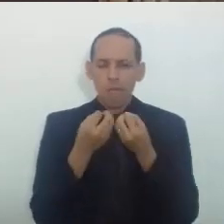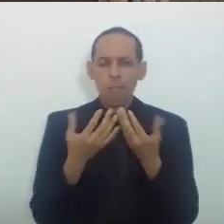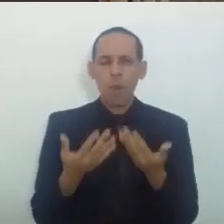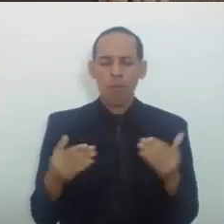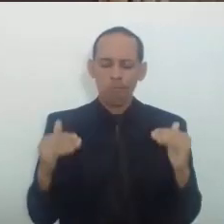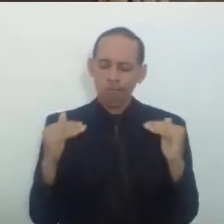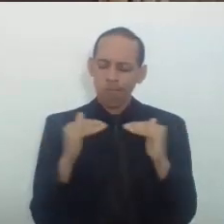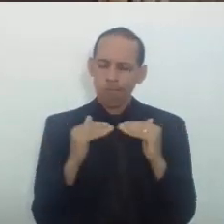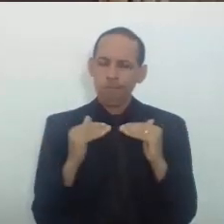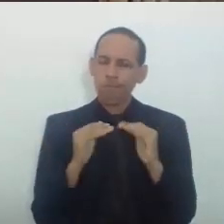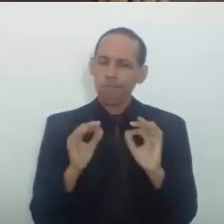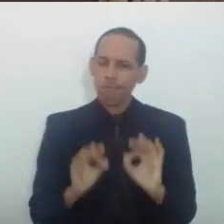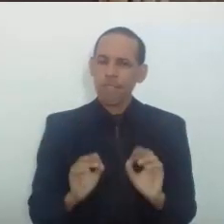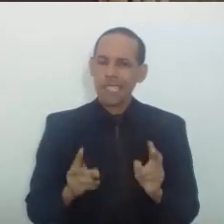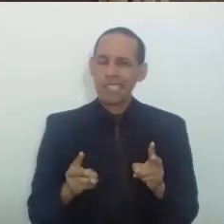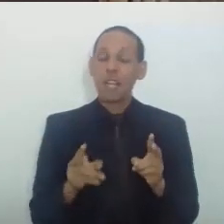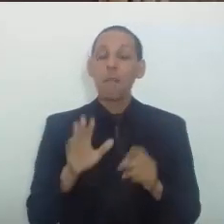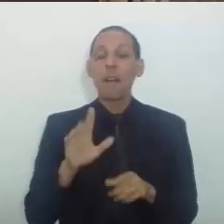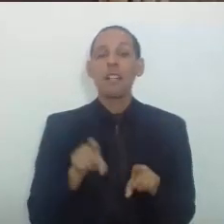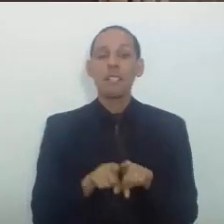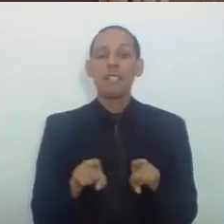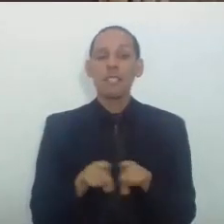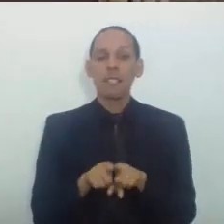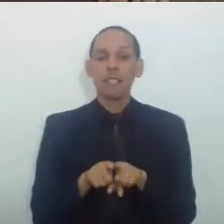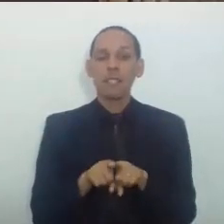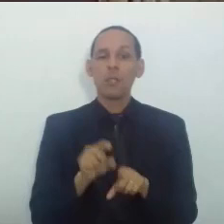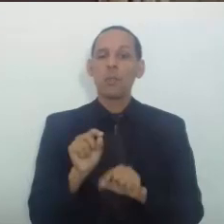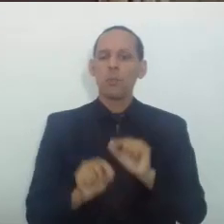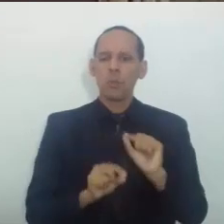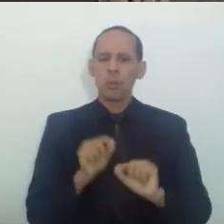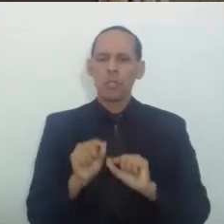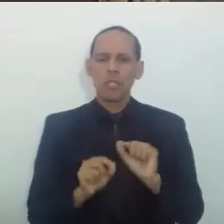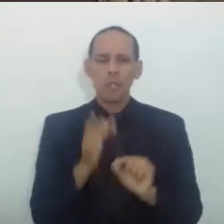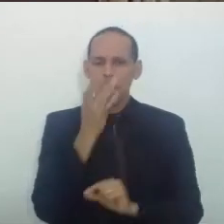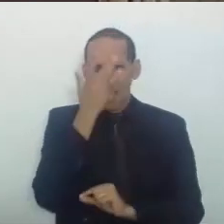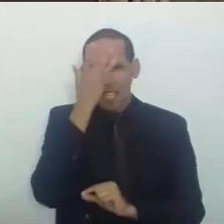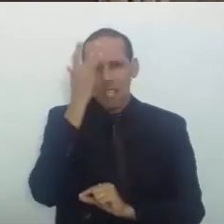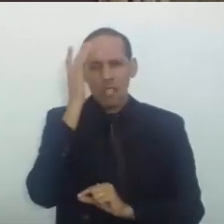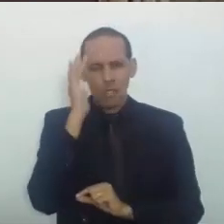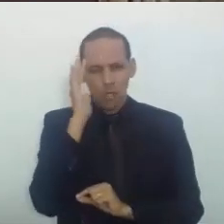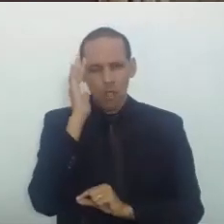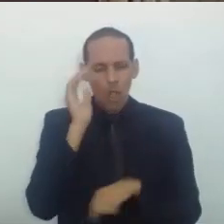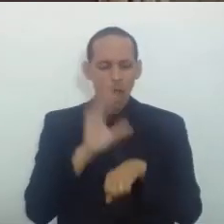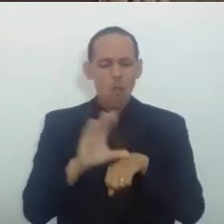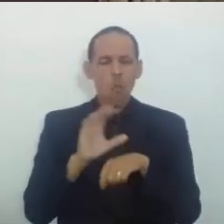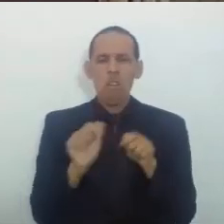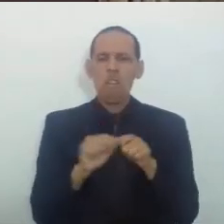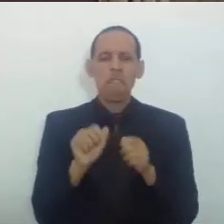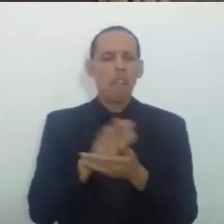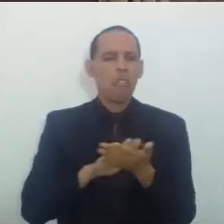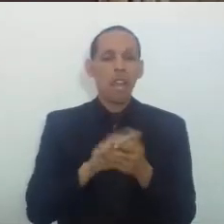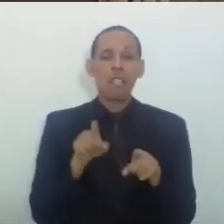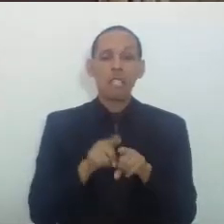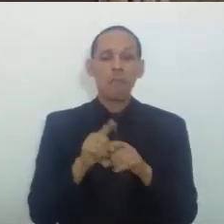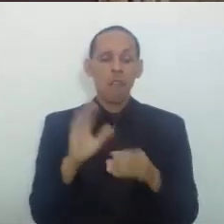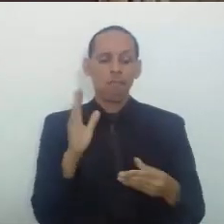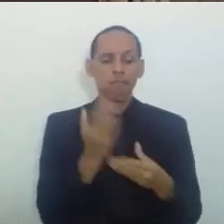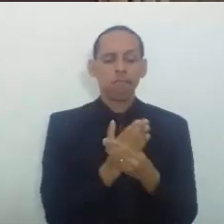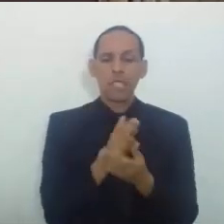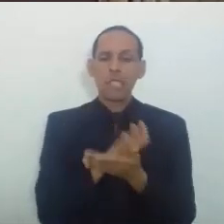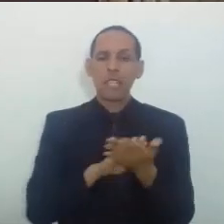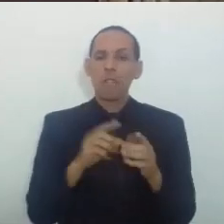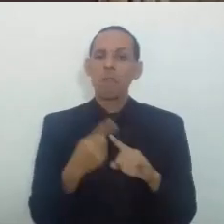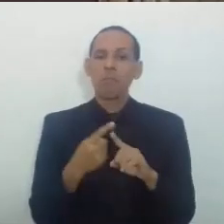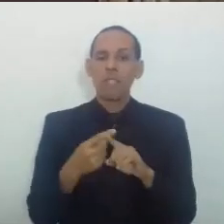sempre Mas há também Aqueles casos Das pessoas Que não fizeram O curso Nem foram A justiça Porque não Detiam